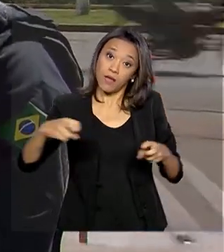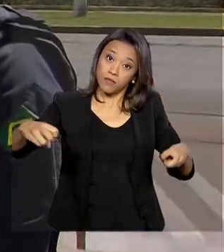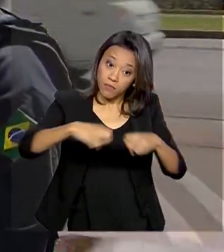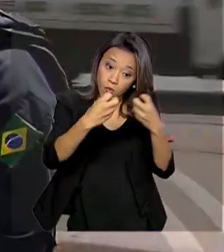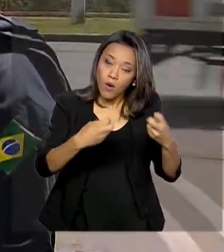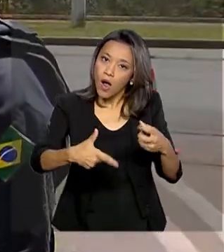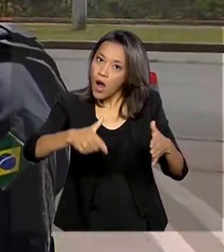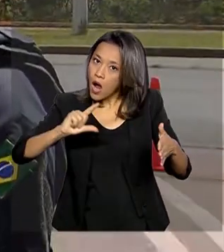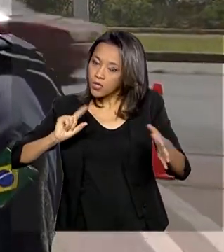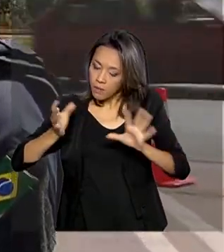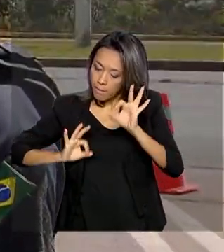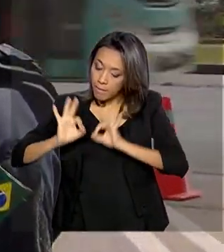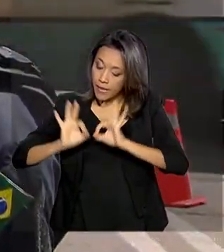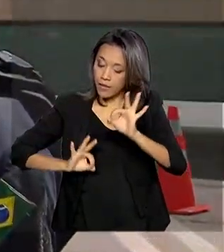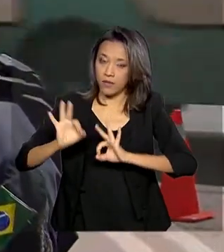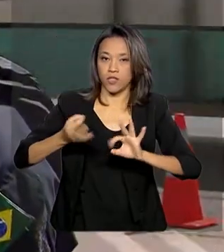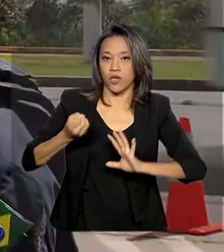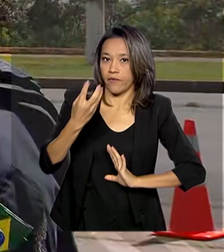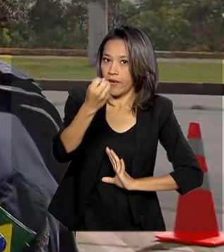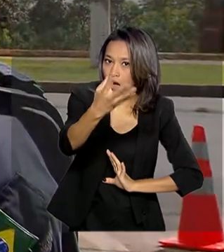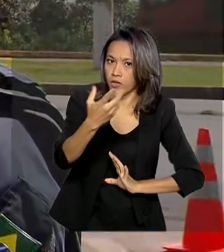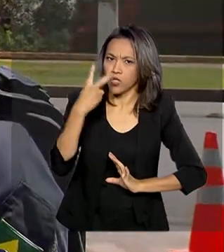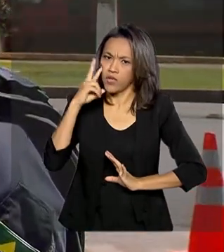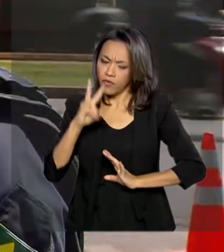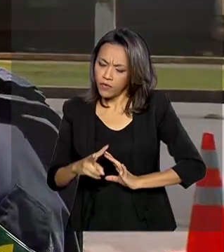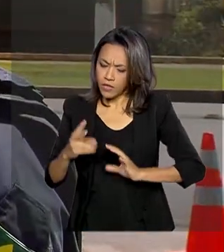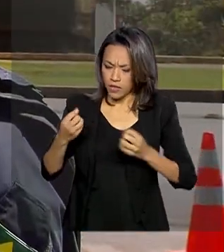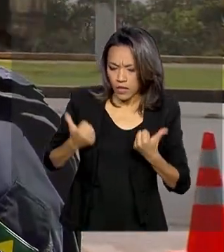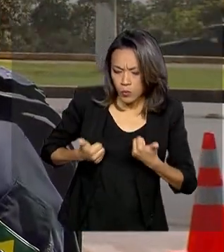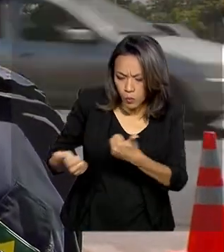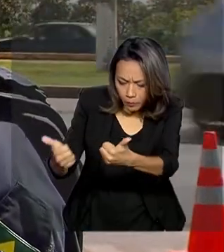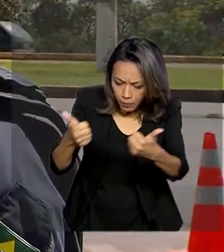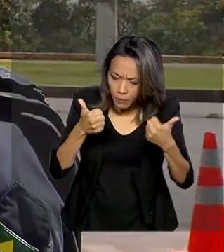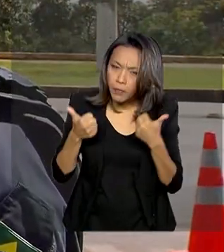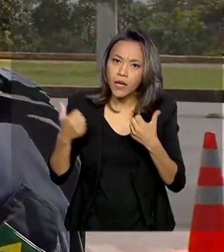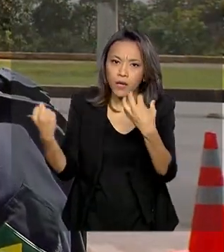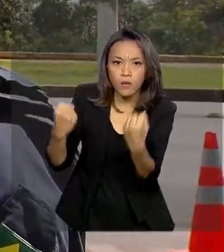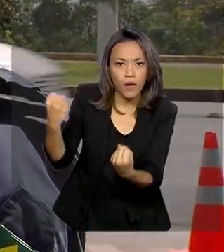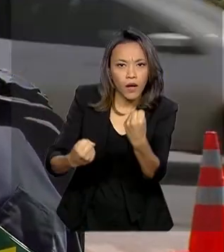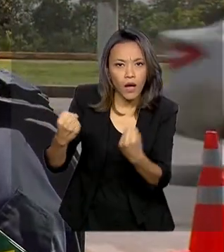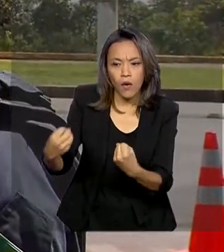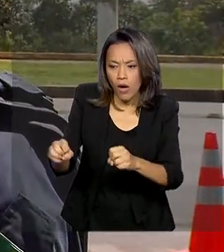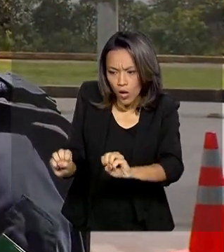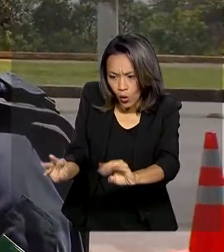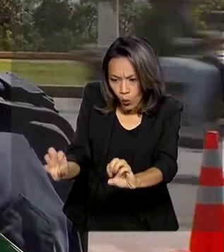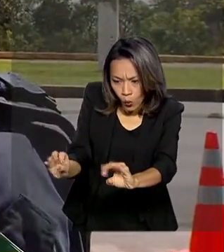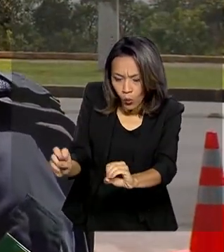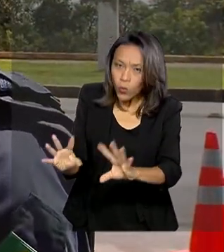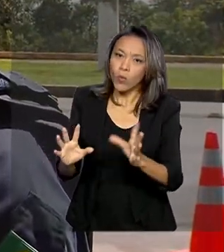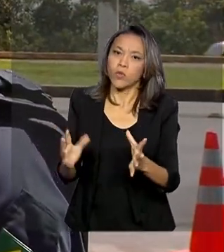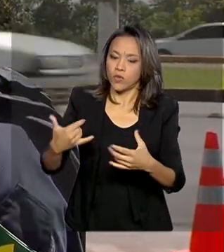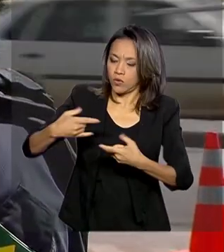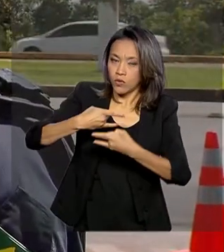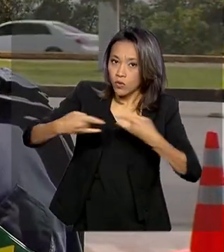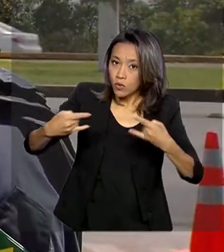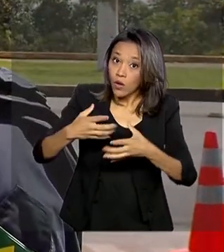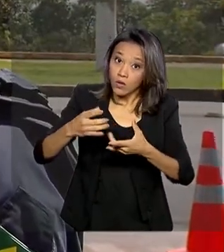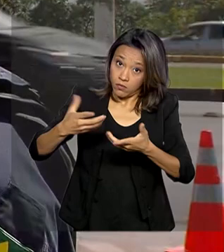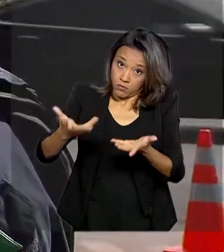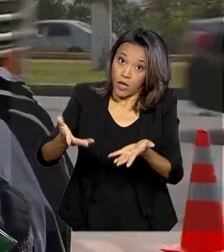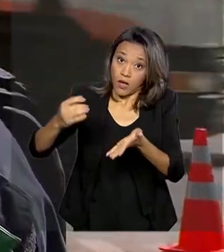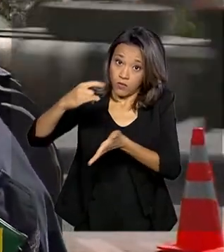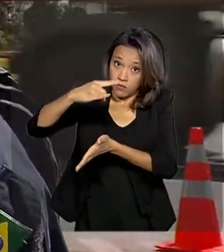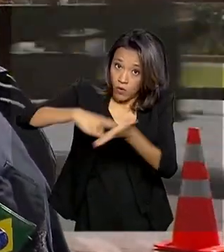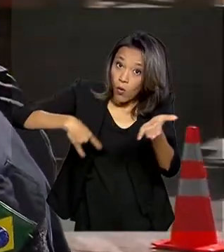planejar a sua viagem. Isso olhando os equipamentos obrigatórios, sistema de iluminação, documentação do veículo e de todos, além do